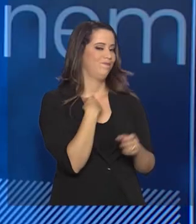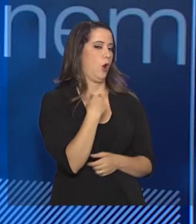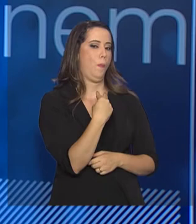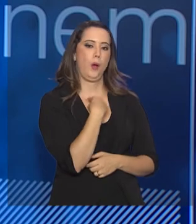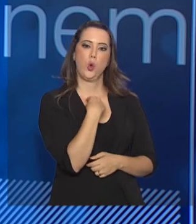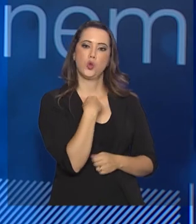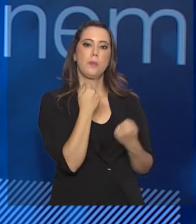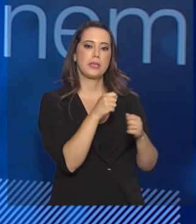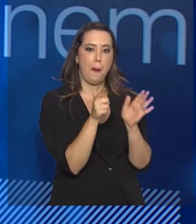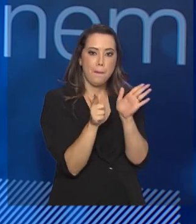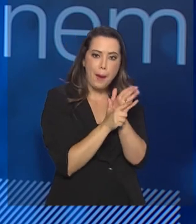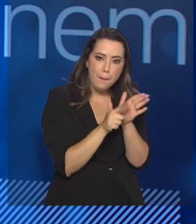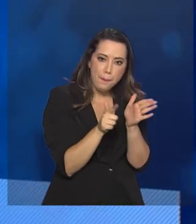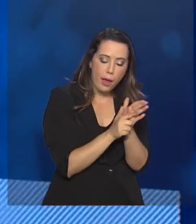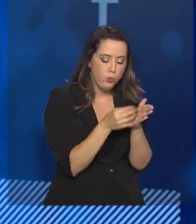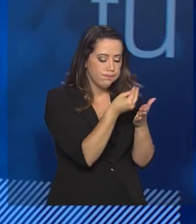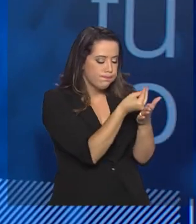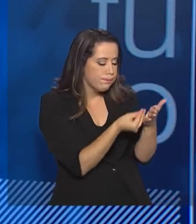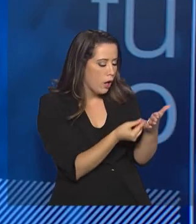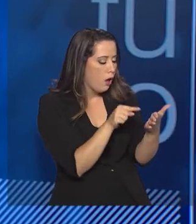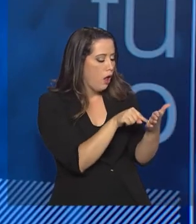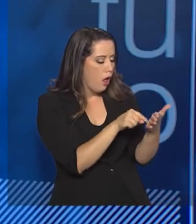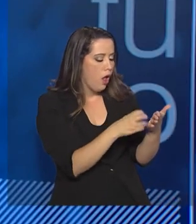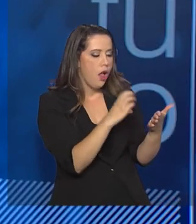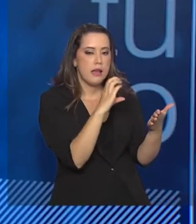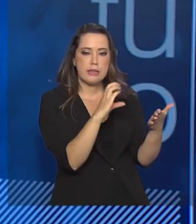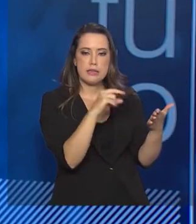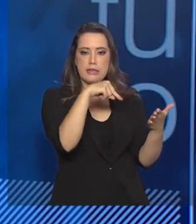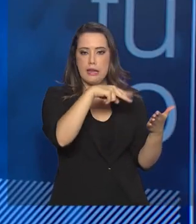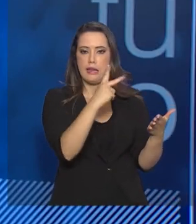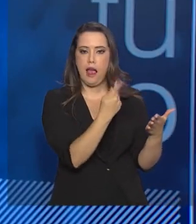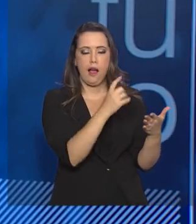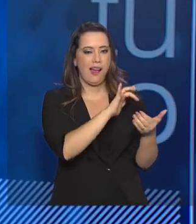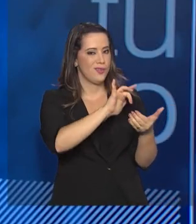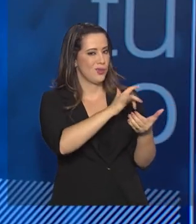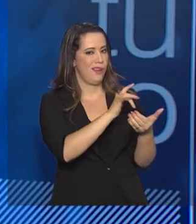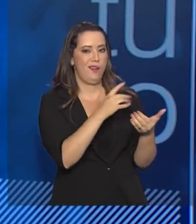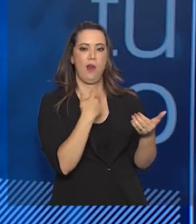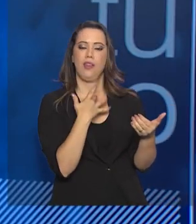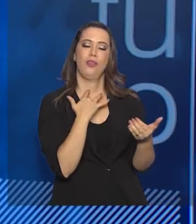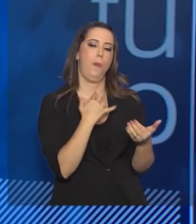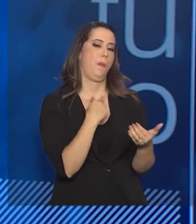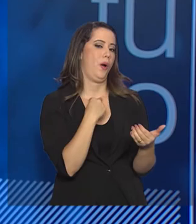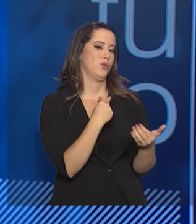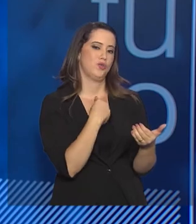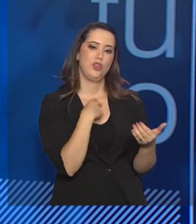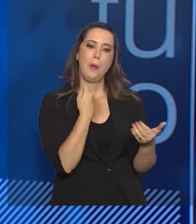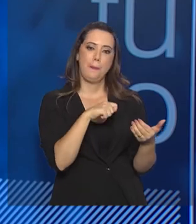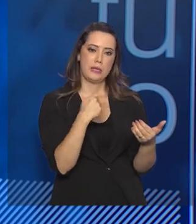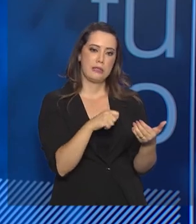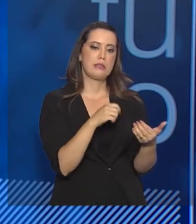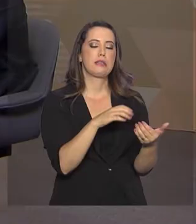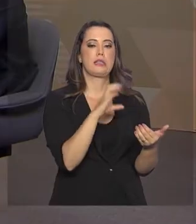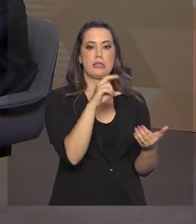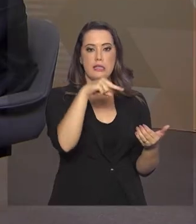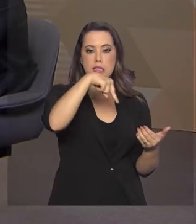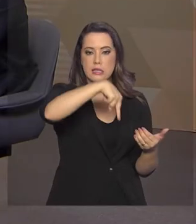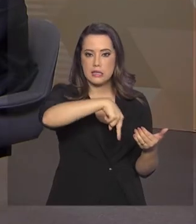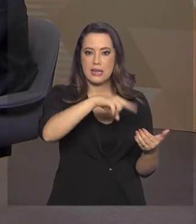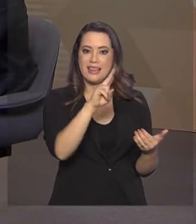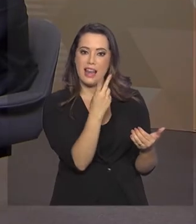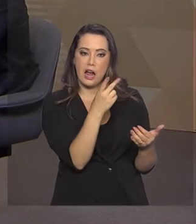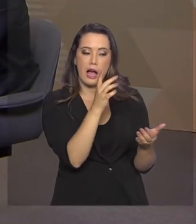em papel. Então, a carteira de motorista no celular não vai servir como identificação. Então, ele tem que levar seu documento. Mas o